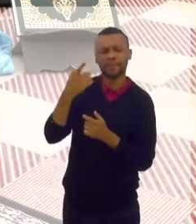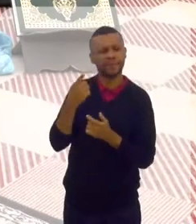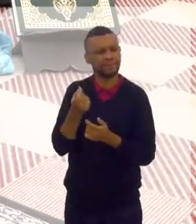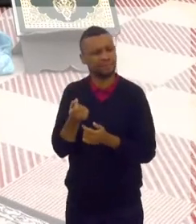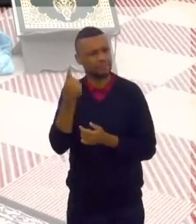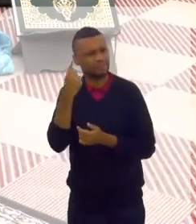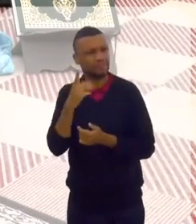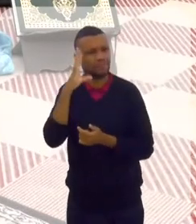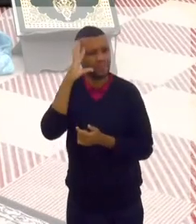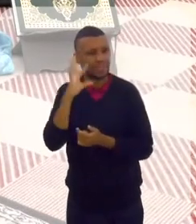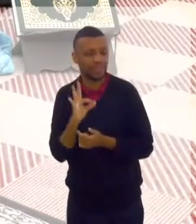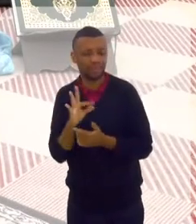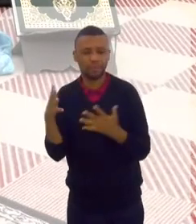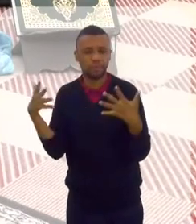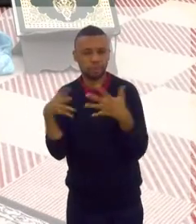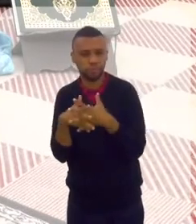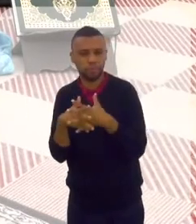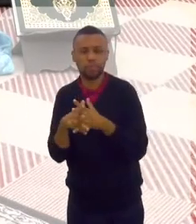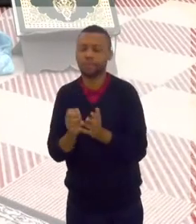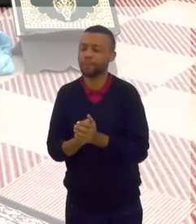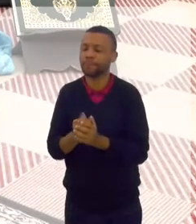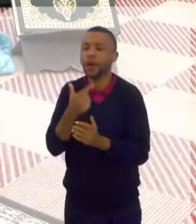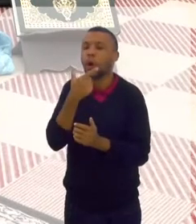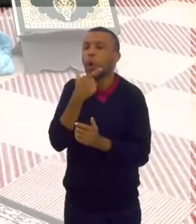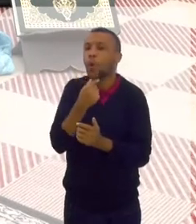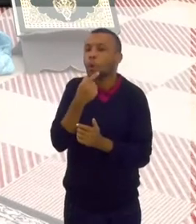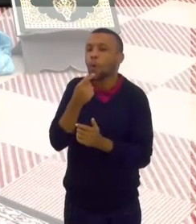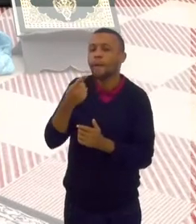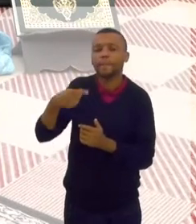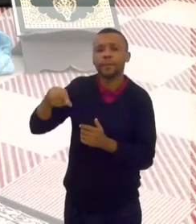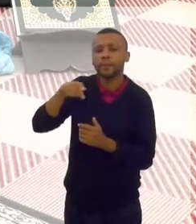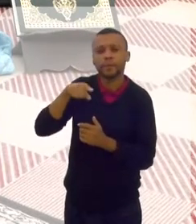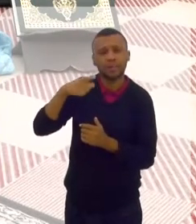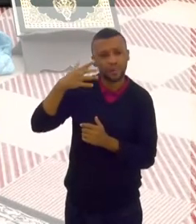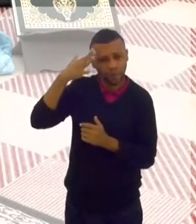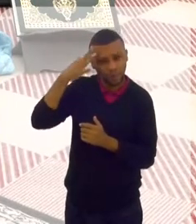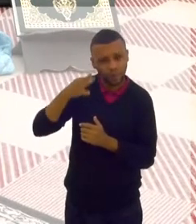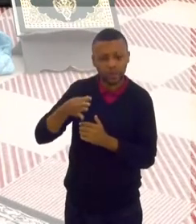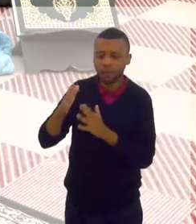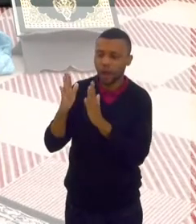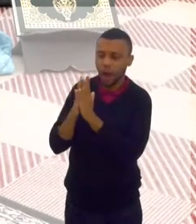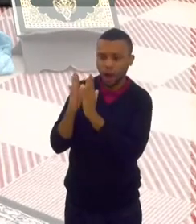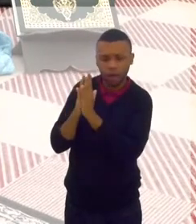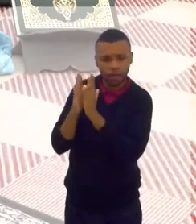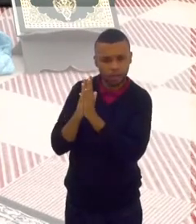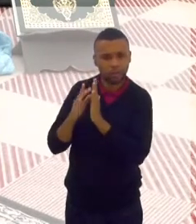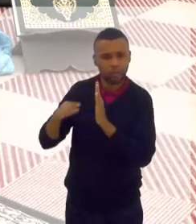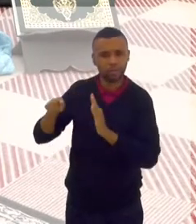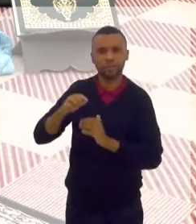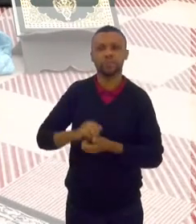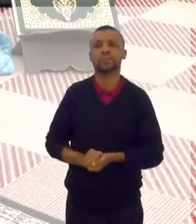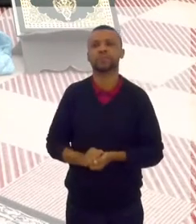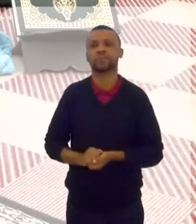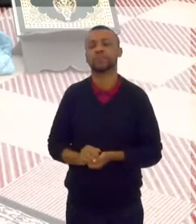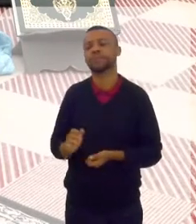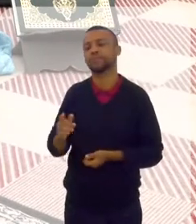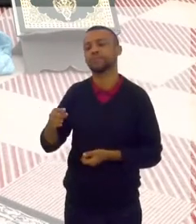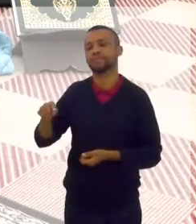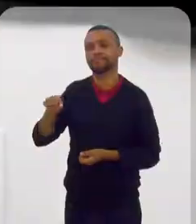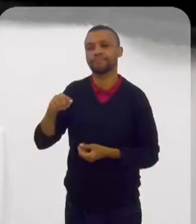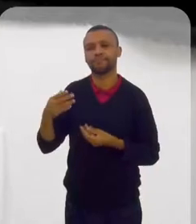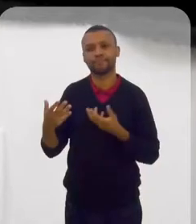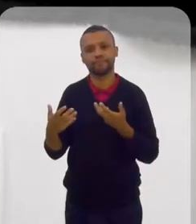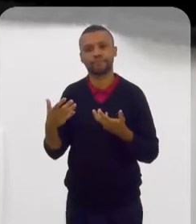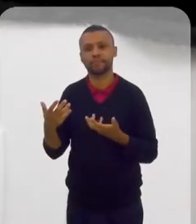confuso, né? Mas... Eu ia te perguntar isso. Os meninos cumprem as orações dos dias? Eles ainda